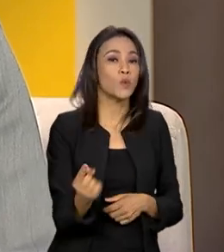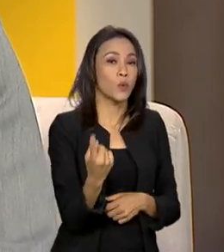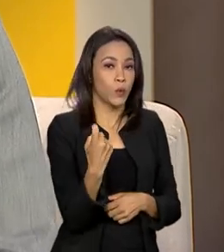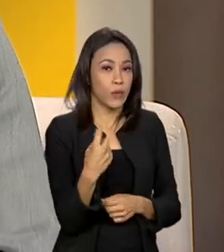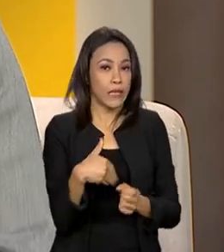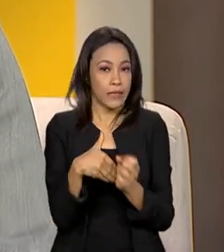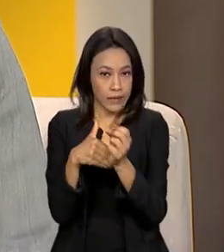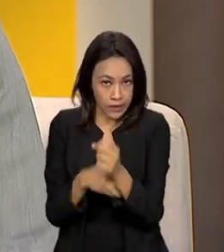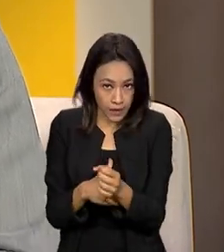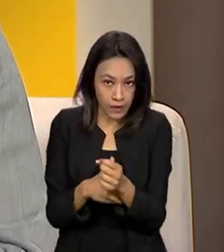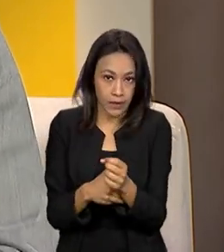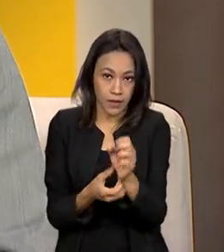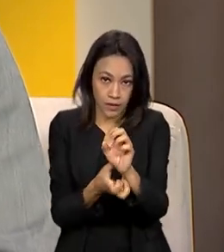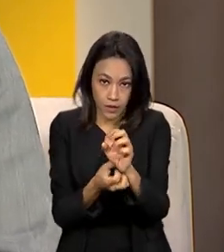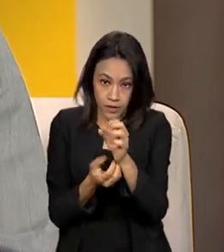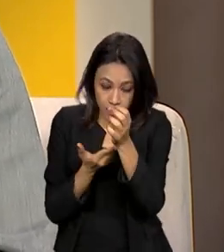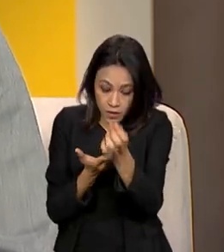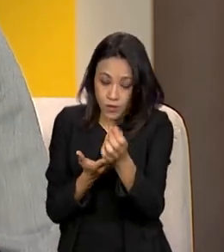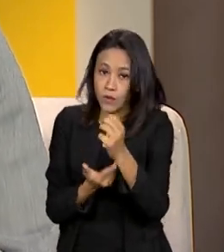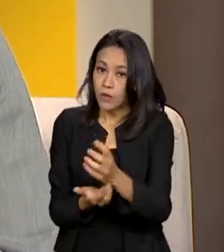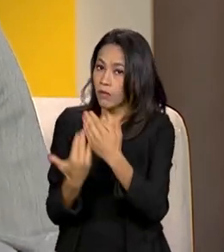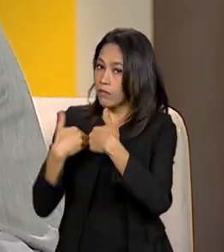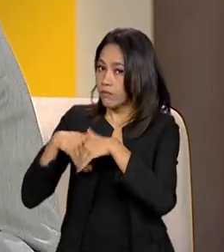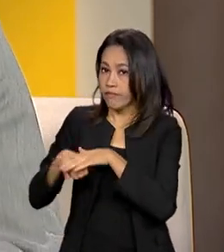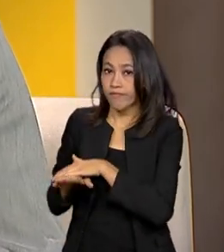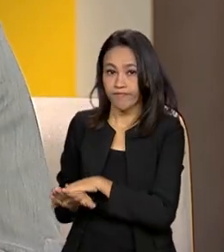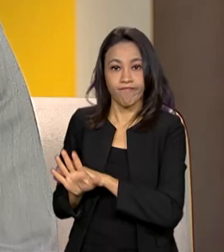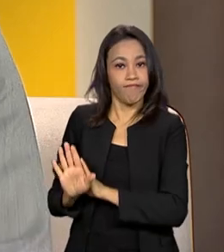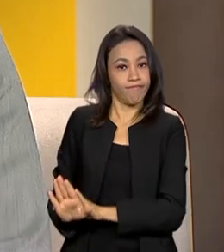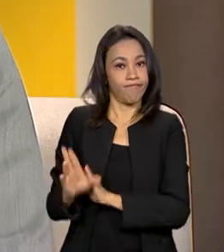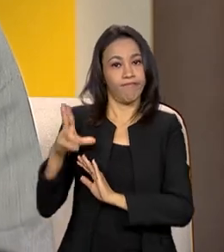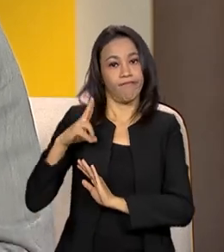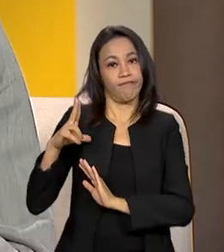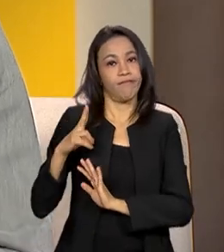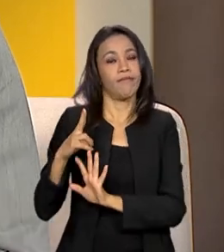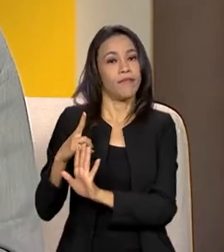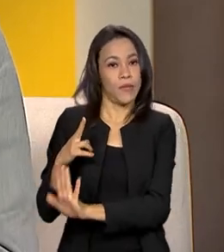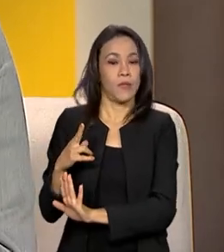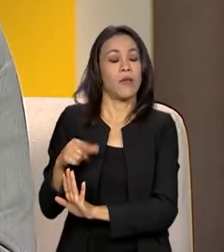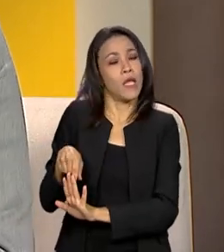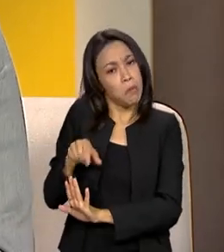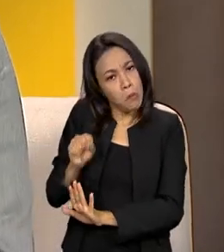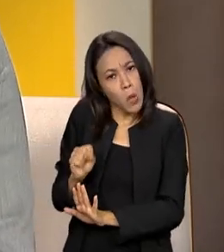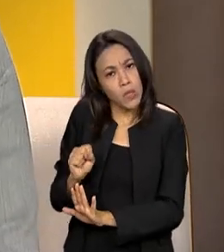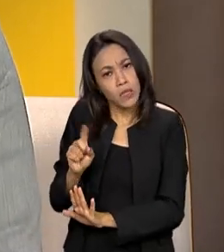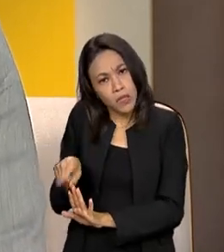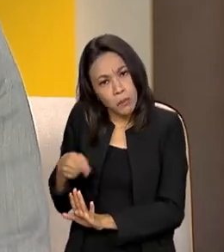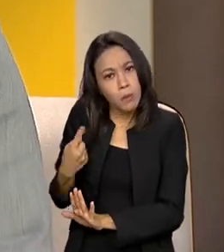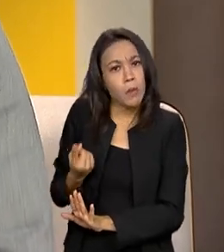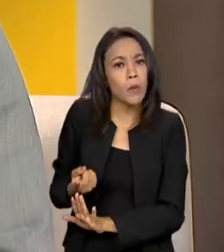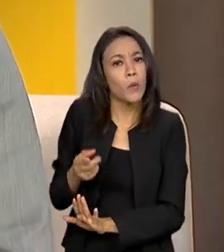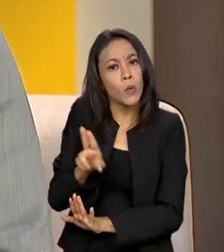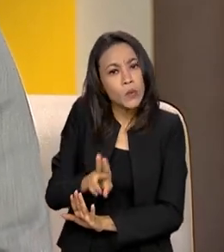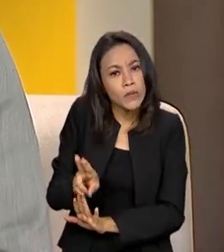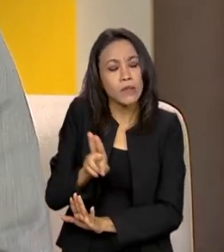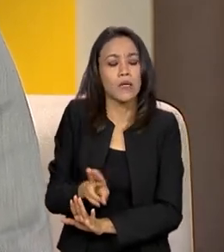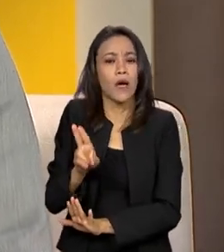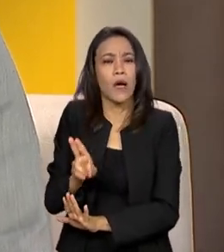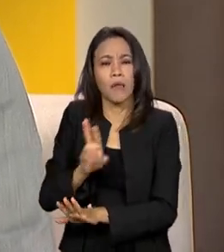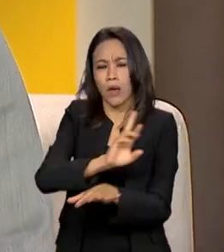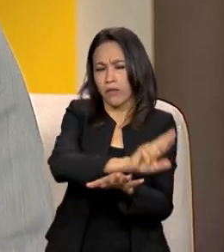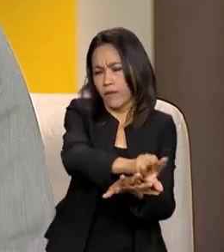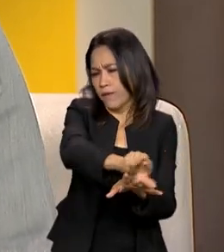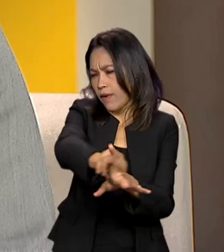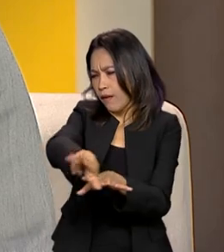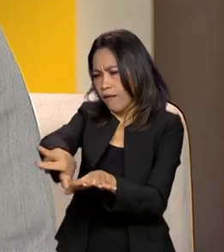desse login, ela fica à disposição do cidadão no aplicativo Gov.br, para que ele possa verificar esse uso, para que ele possa